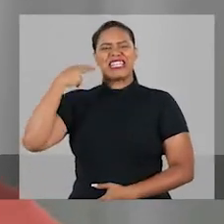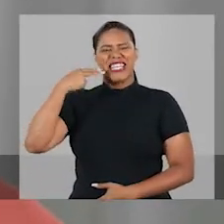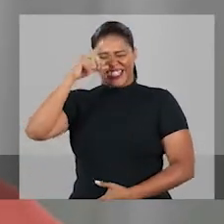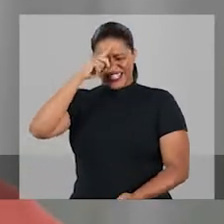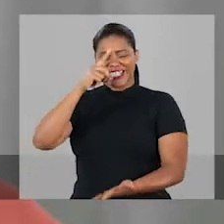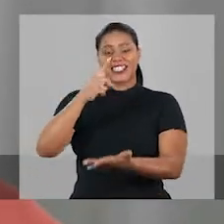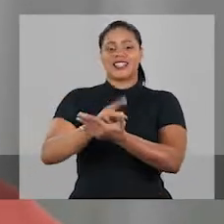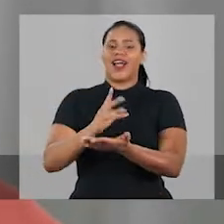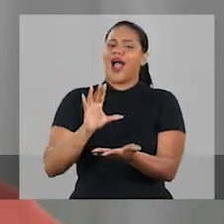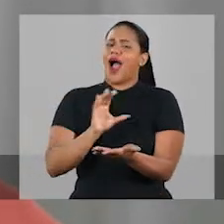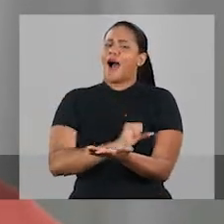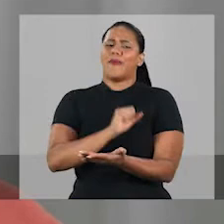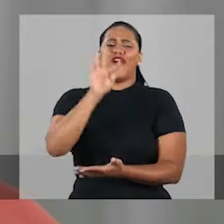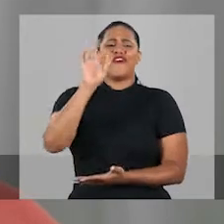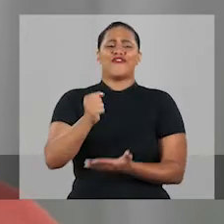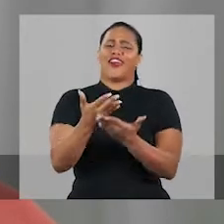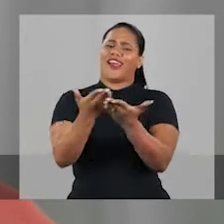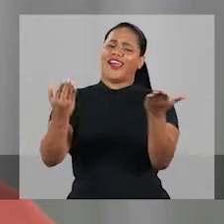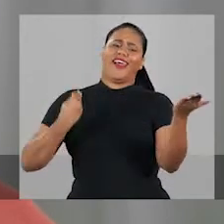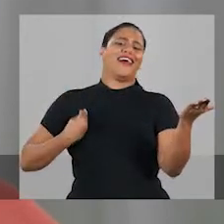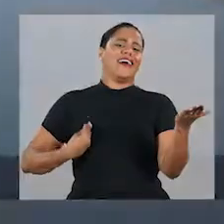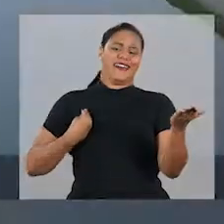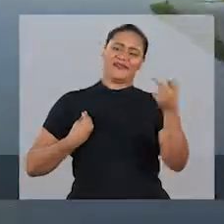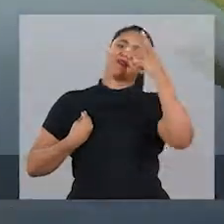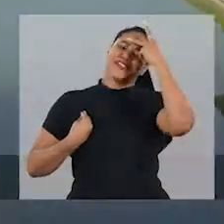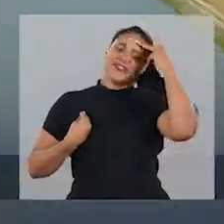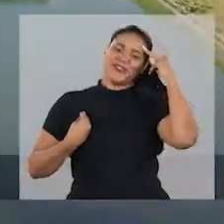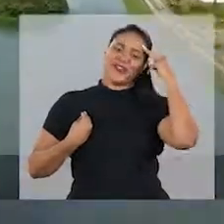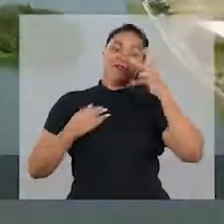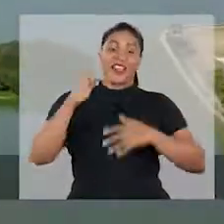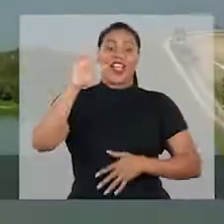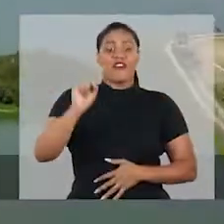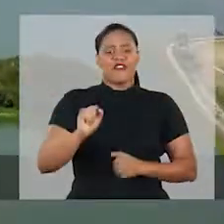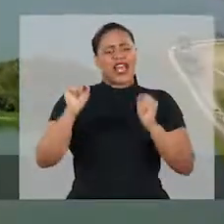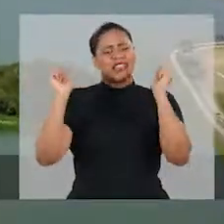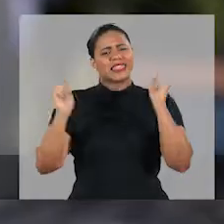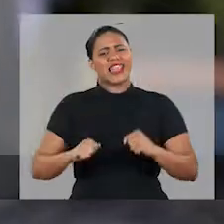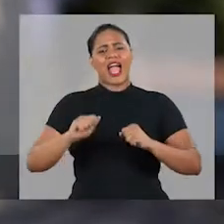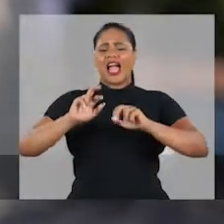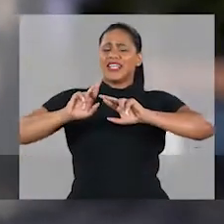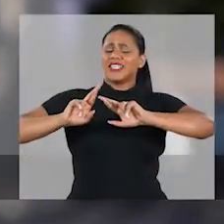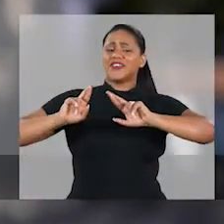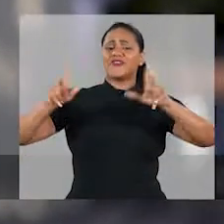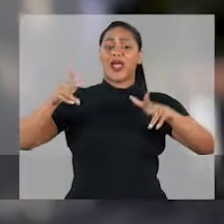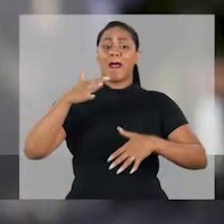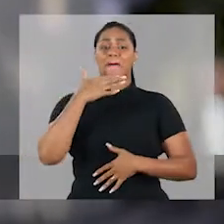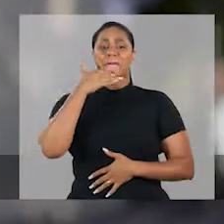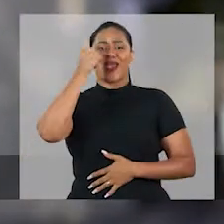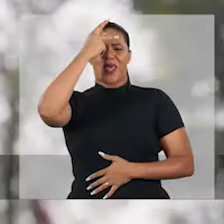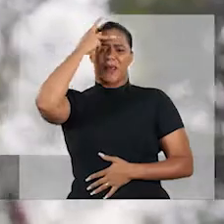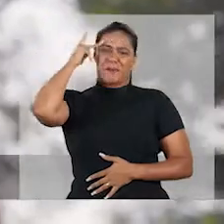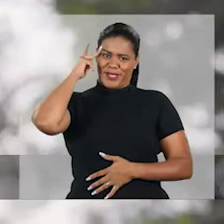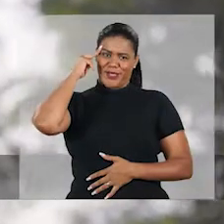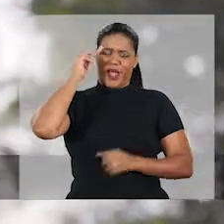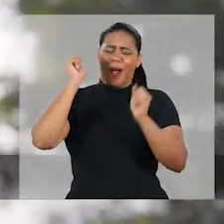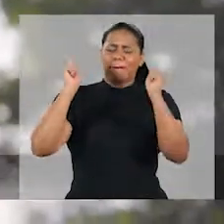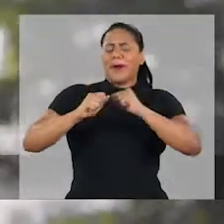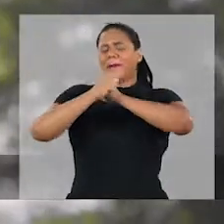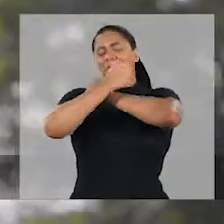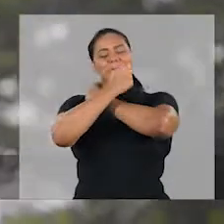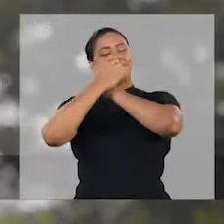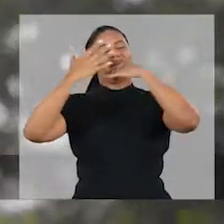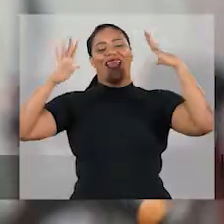decisão e amor por Feira e os feirenses. Feira pode ser diferente, pode ser melhor com sua gente, pode